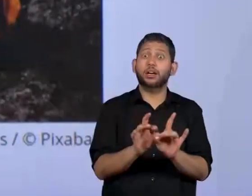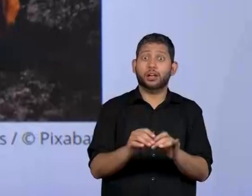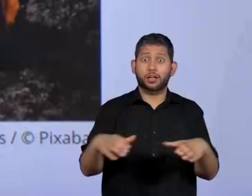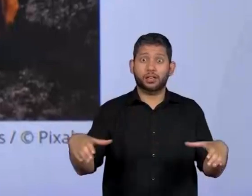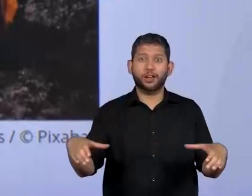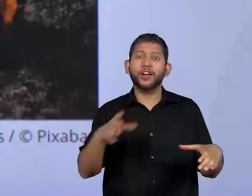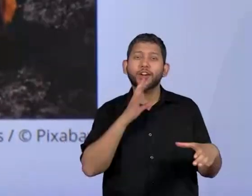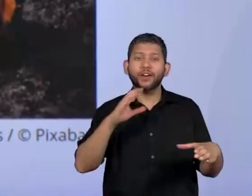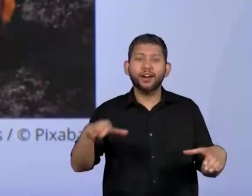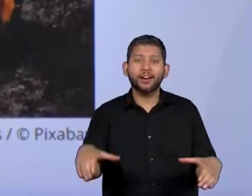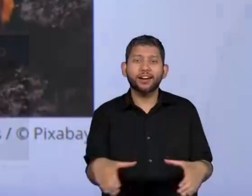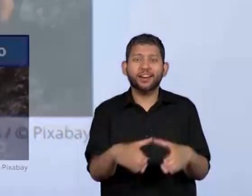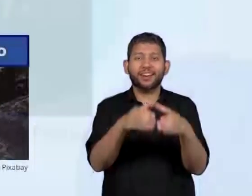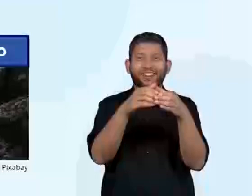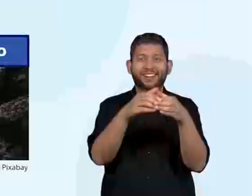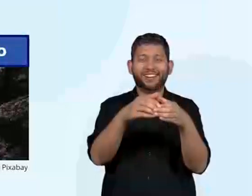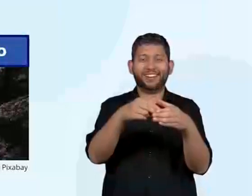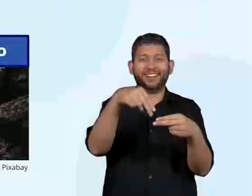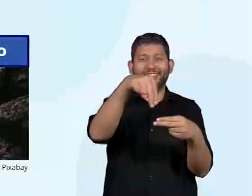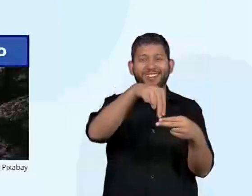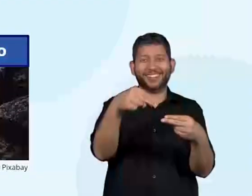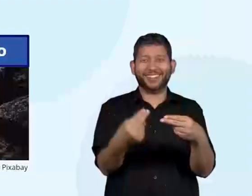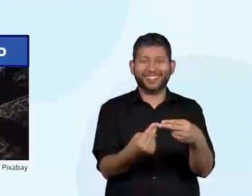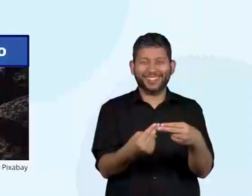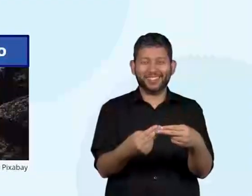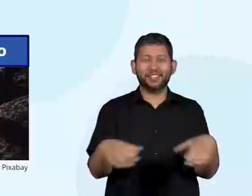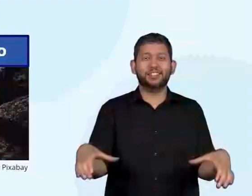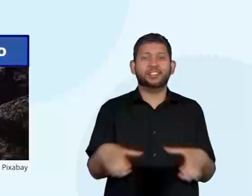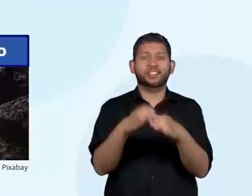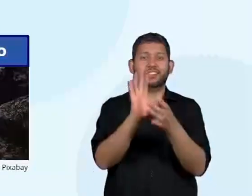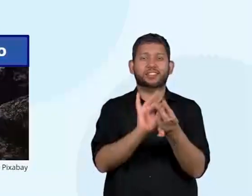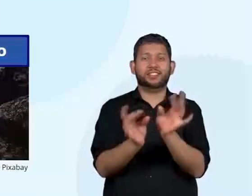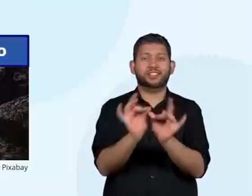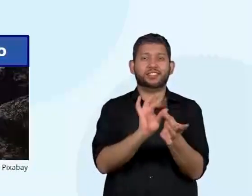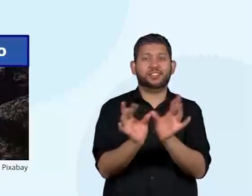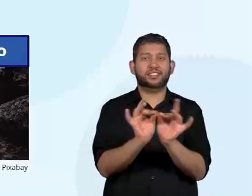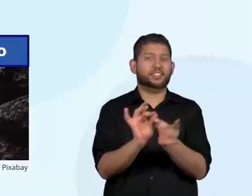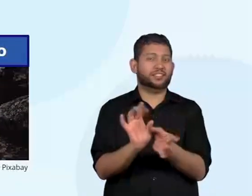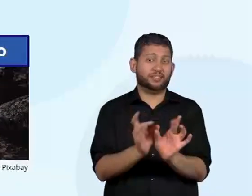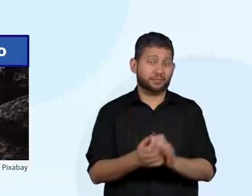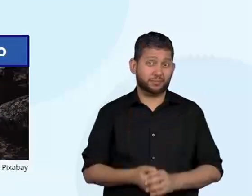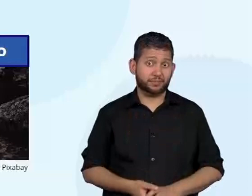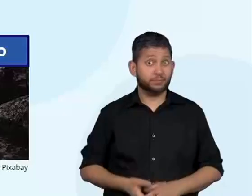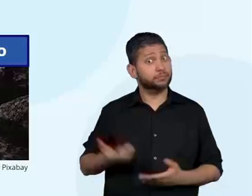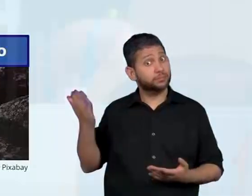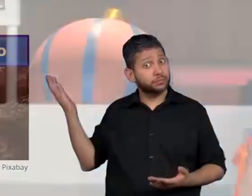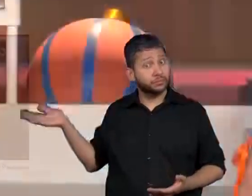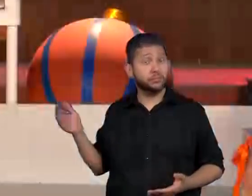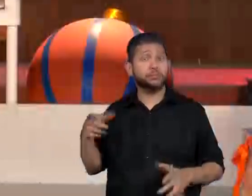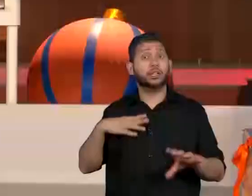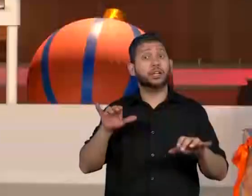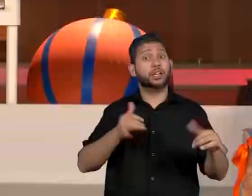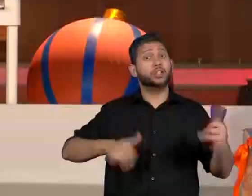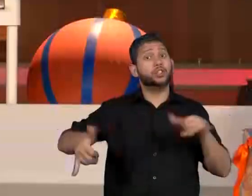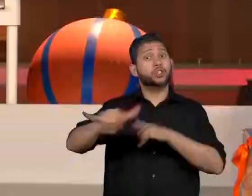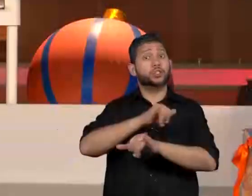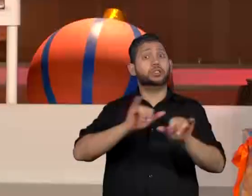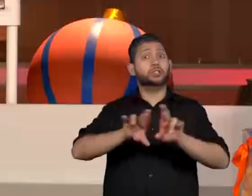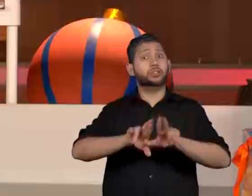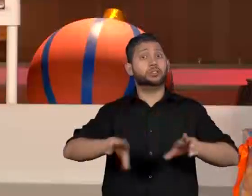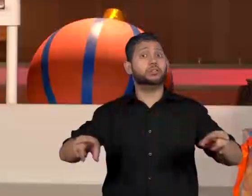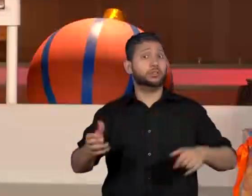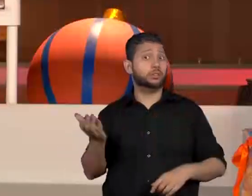minério, certo? Então, nós temos todas essas fontes de energia, que são consideradas e chamadas